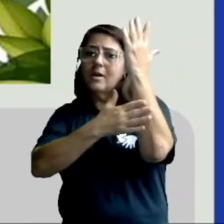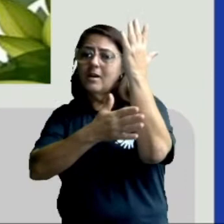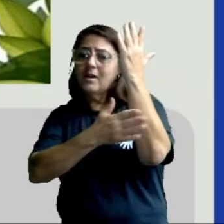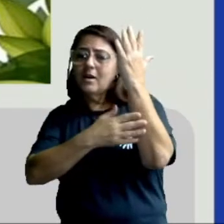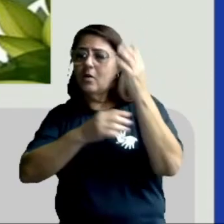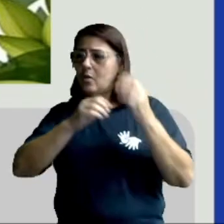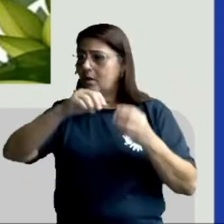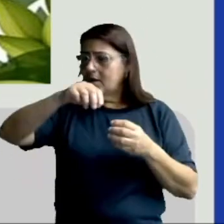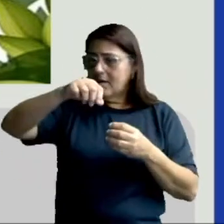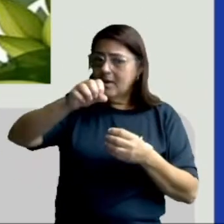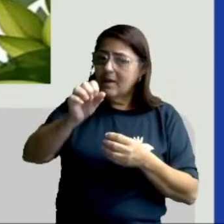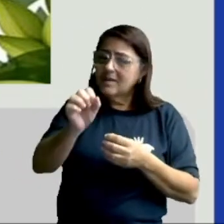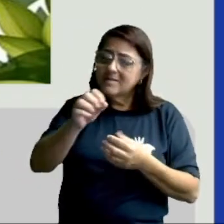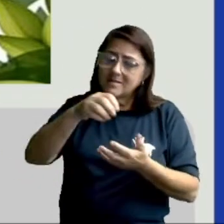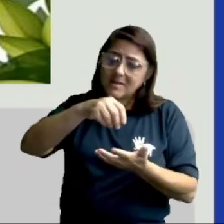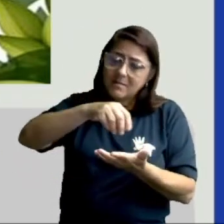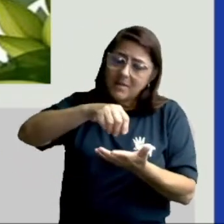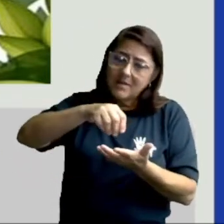e a semente.